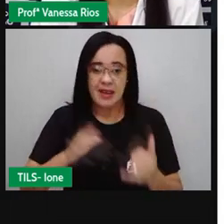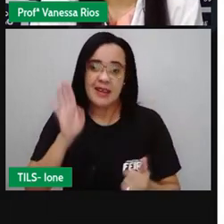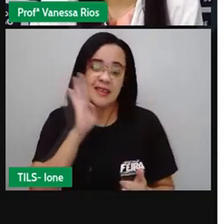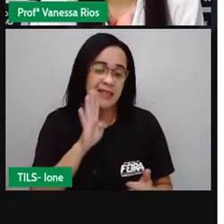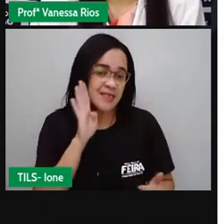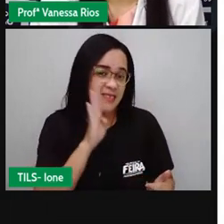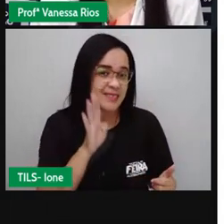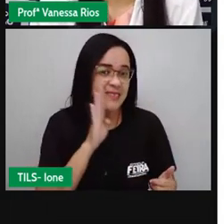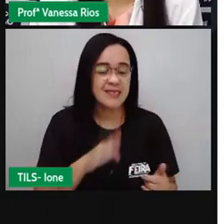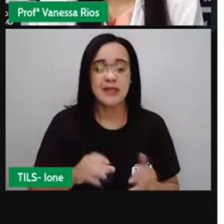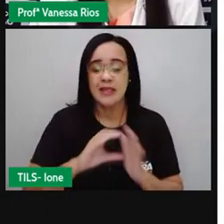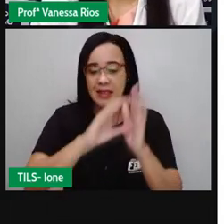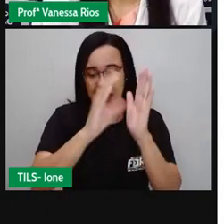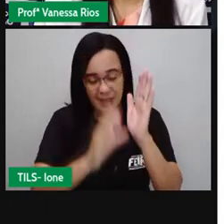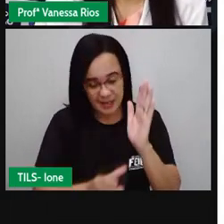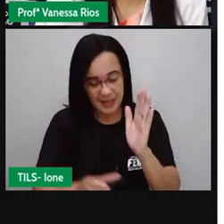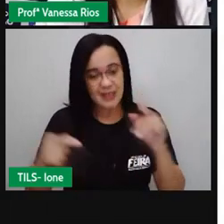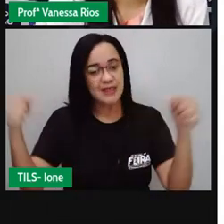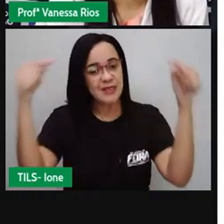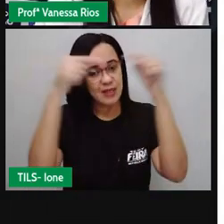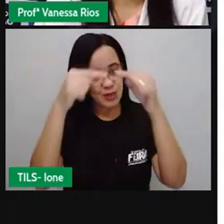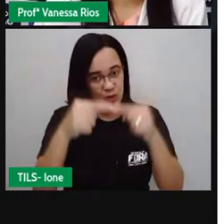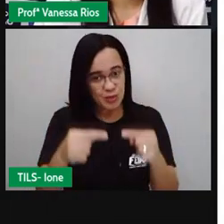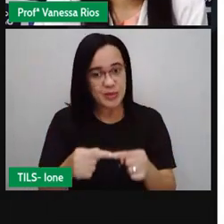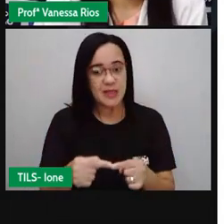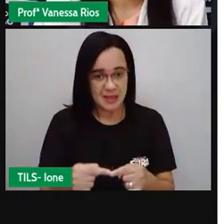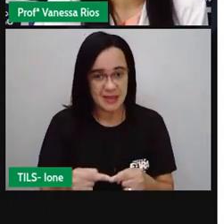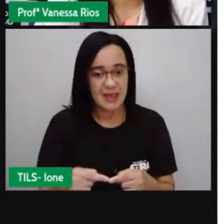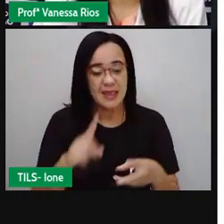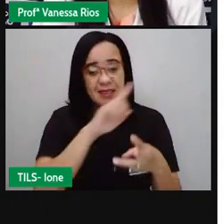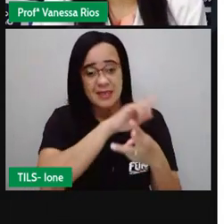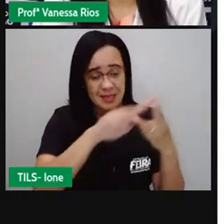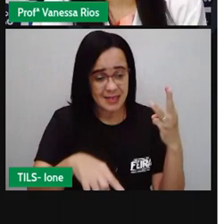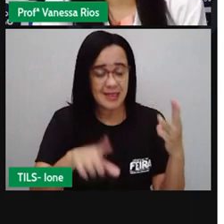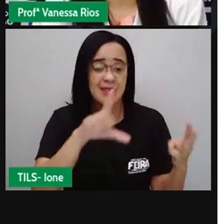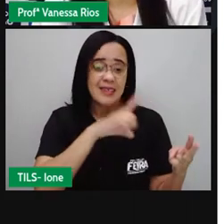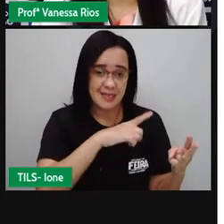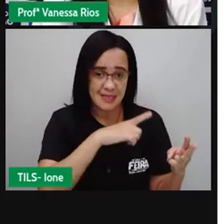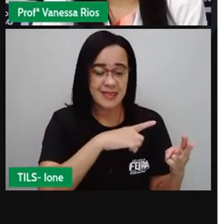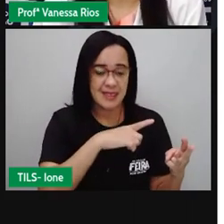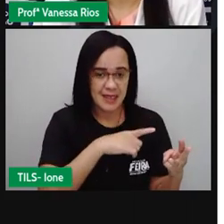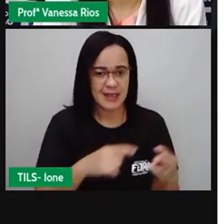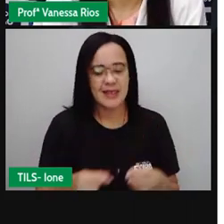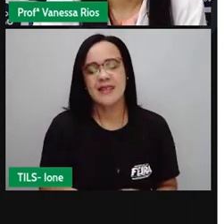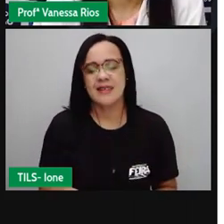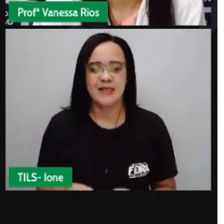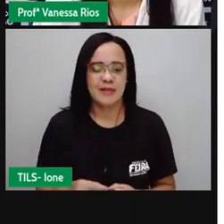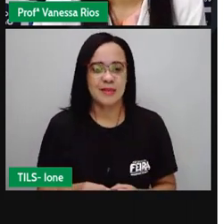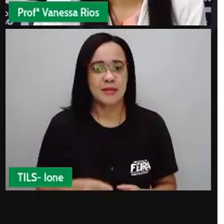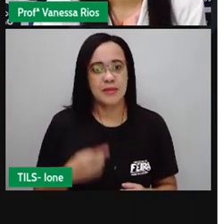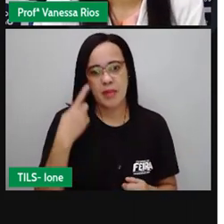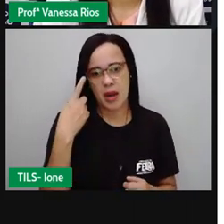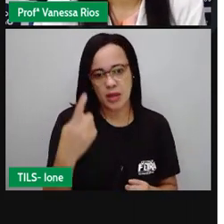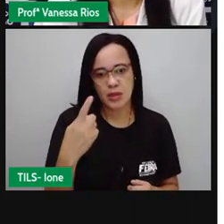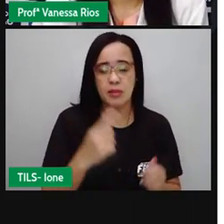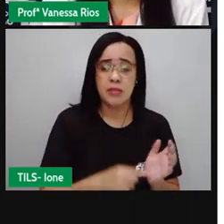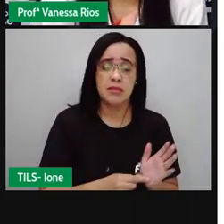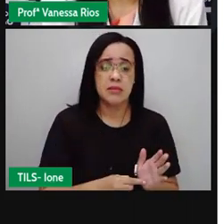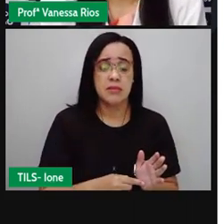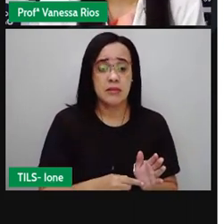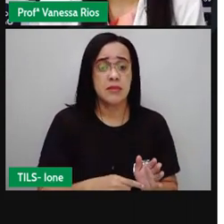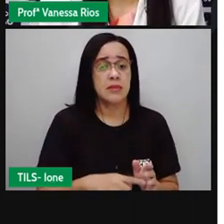essas características. São três tipos aí de crônica, mas como a Pró falou, elas se apresentam também em outros